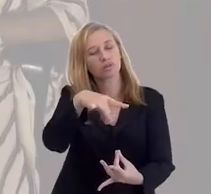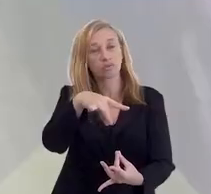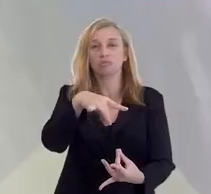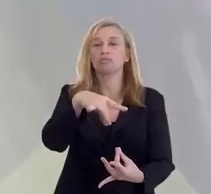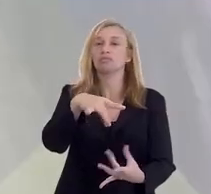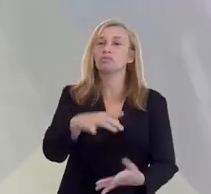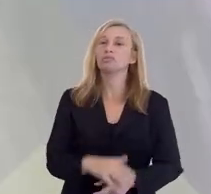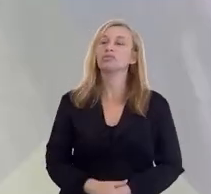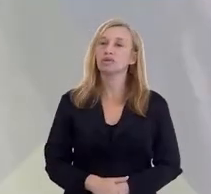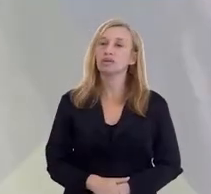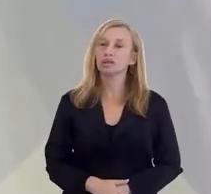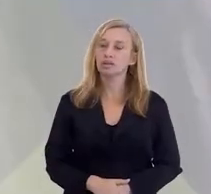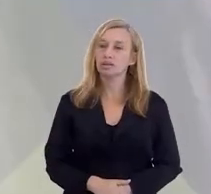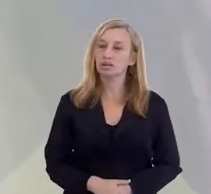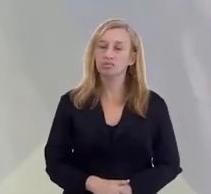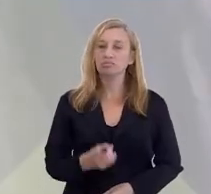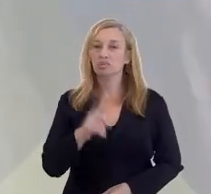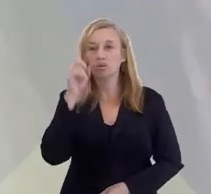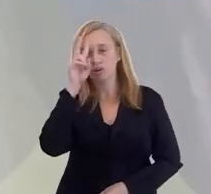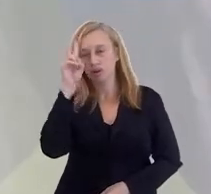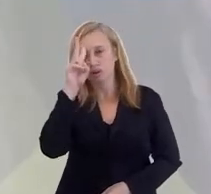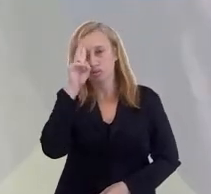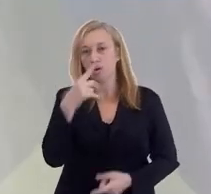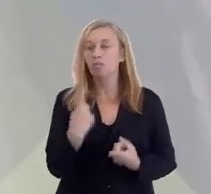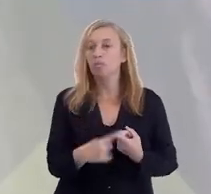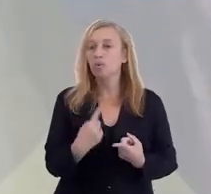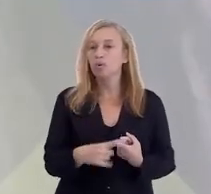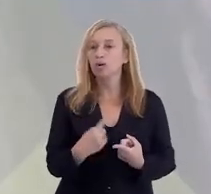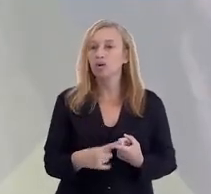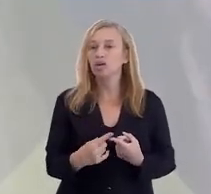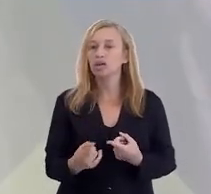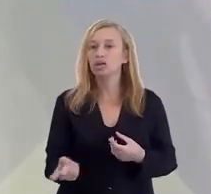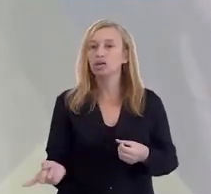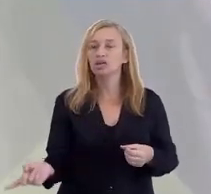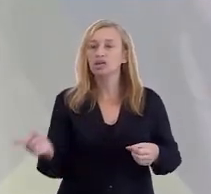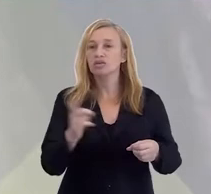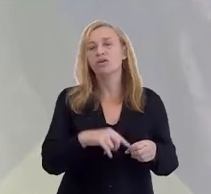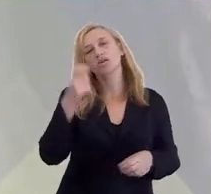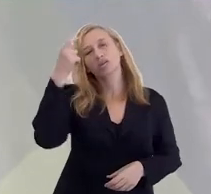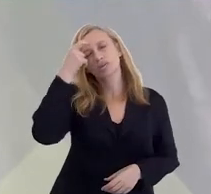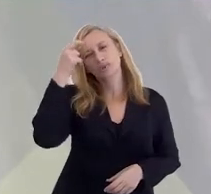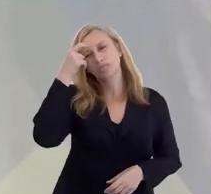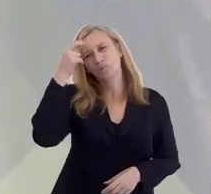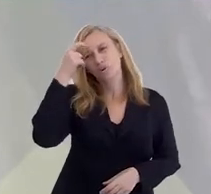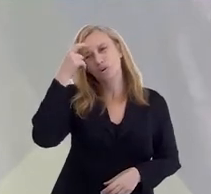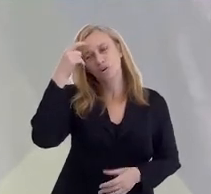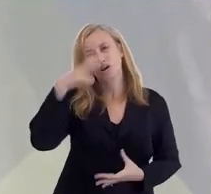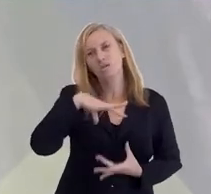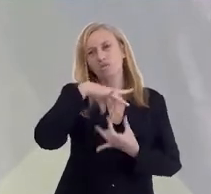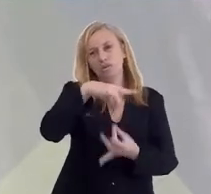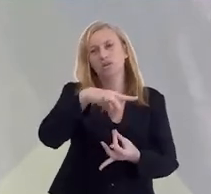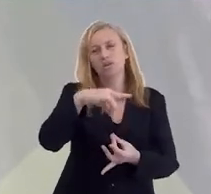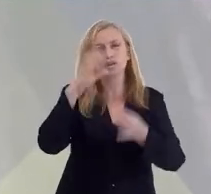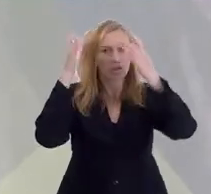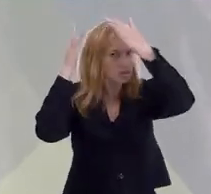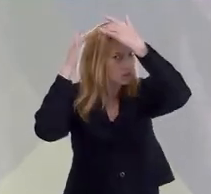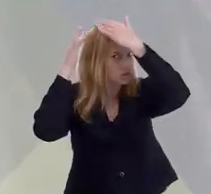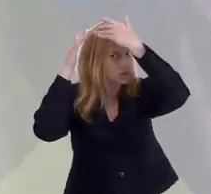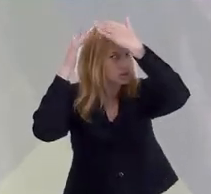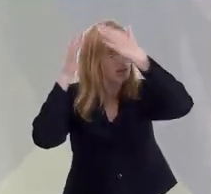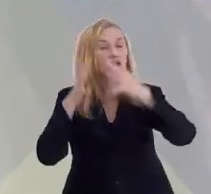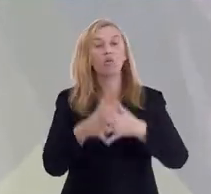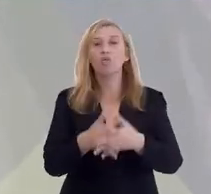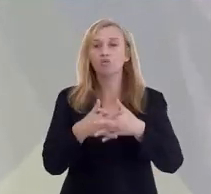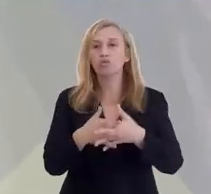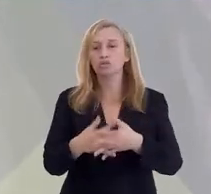Mas eu não me lembro de nada. Ele não lembra porque esse retorno da memória, da mente, do espírito para o cérebro, ela